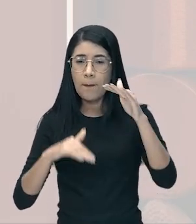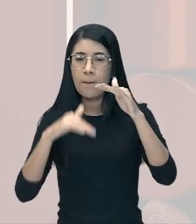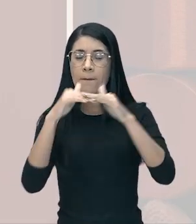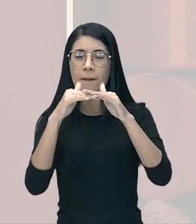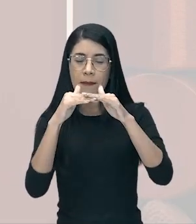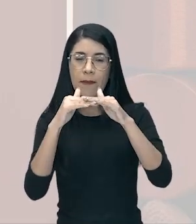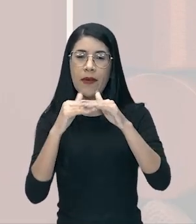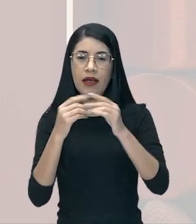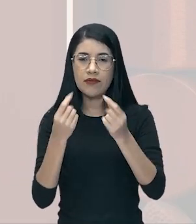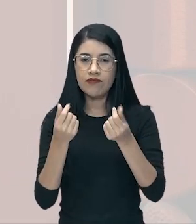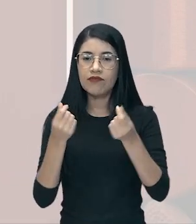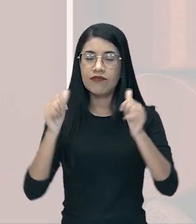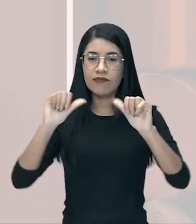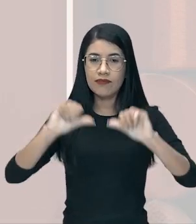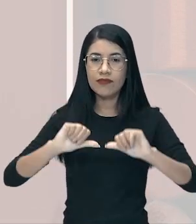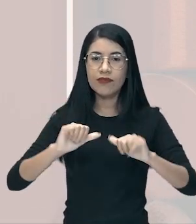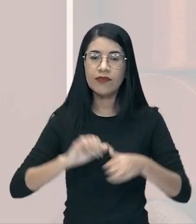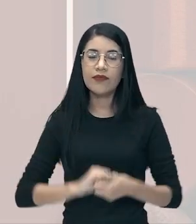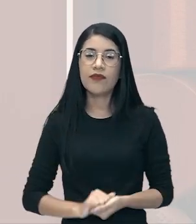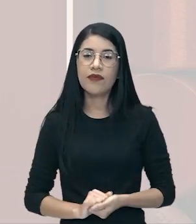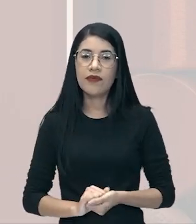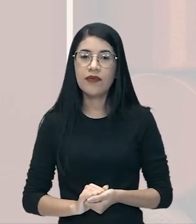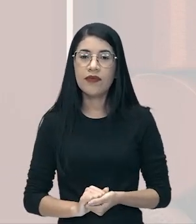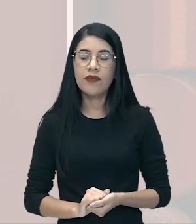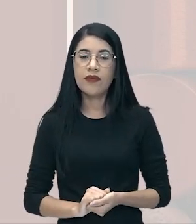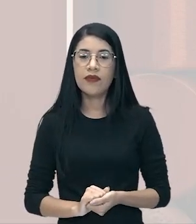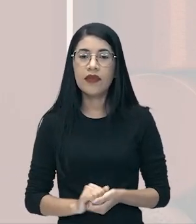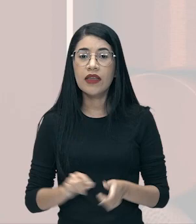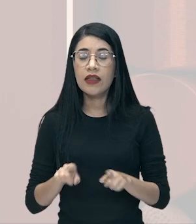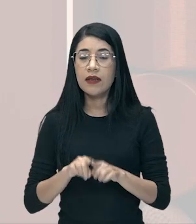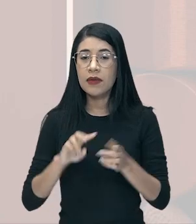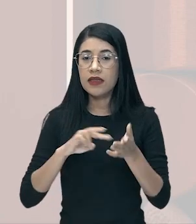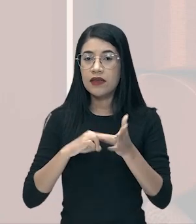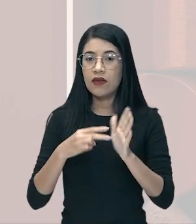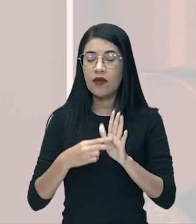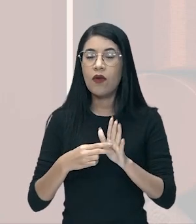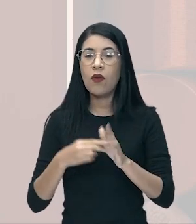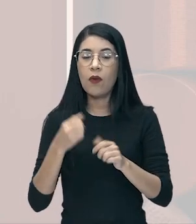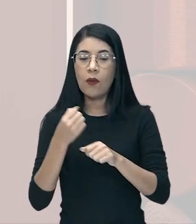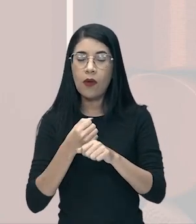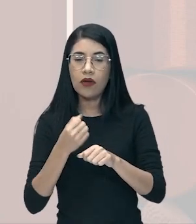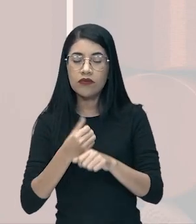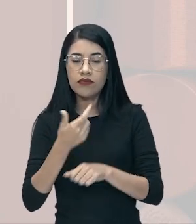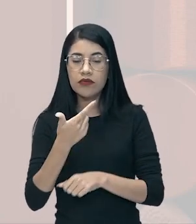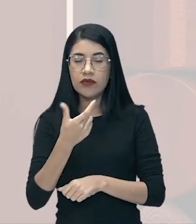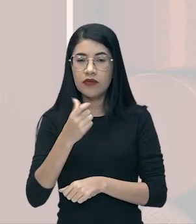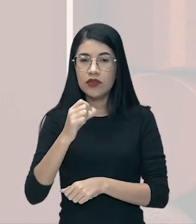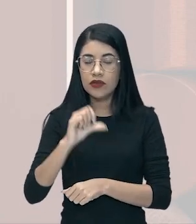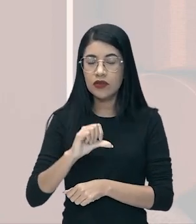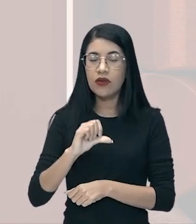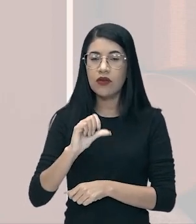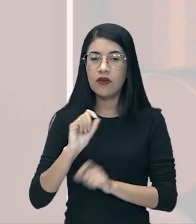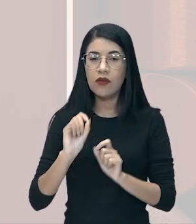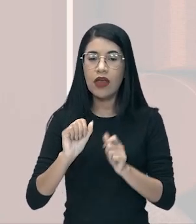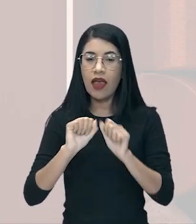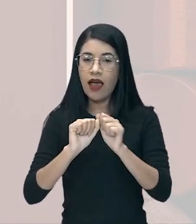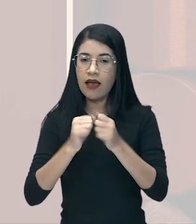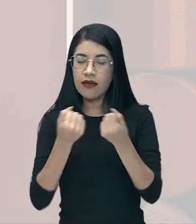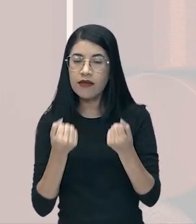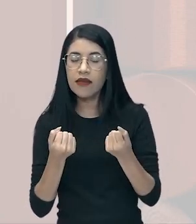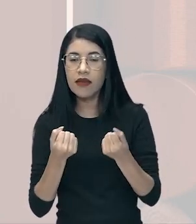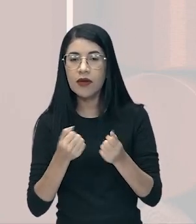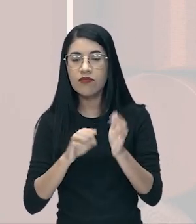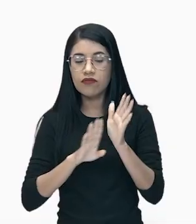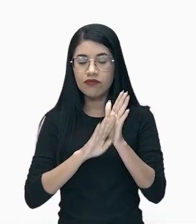o ponto máximo dessa crise. O que simbolizou justamente a crise de 29 foi justamente o crash da Bolsa de Valores.